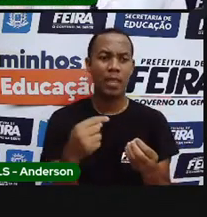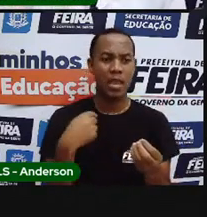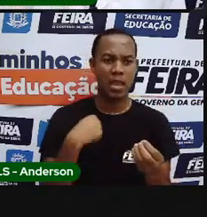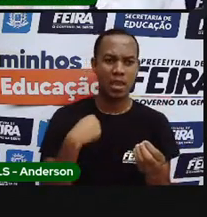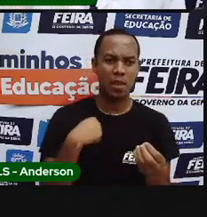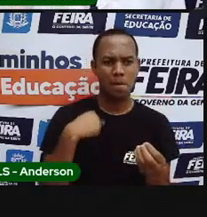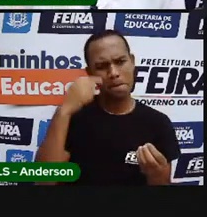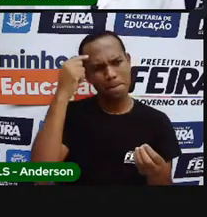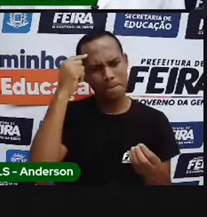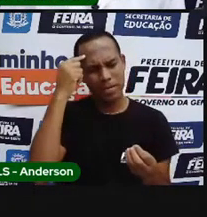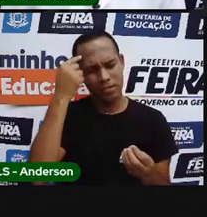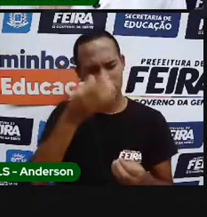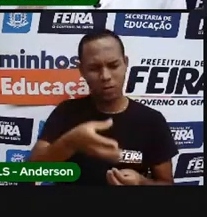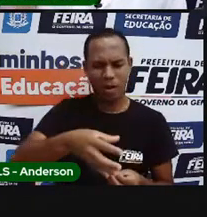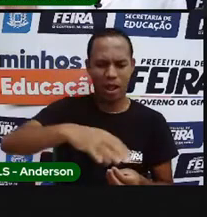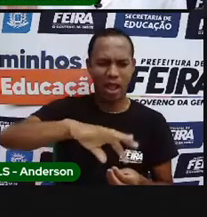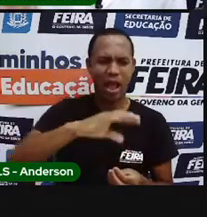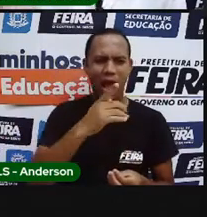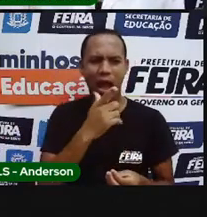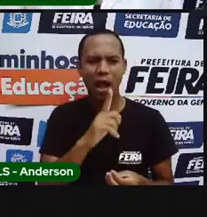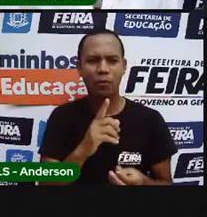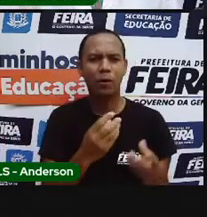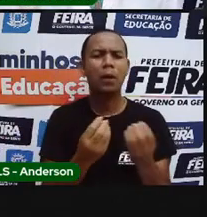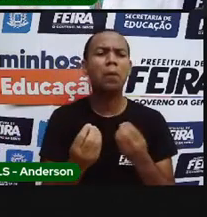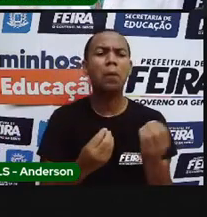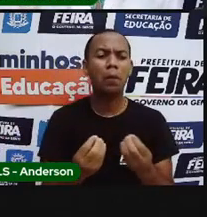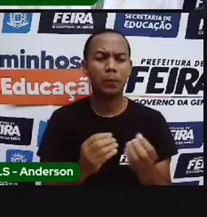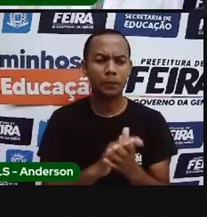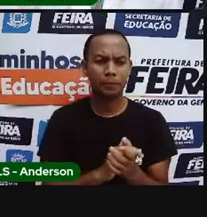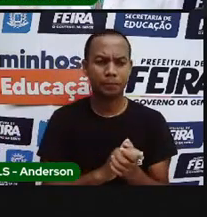importo com esse consumo de água ou não me importo?